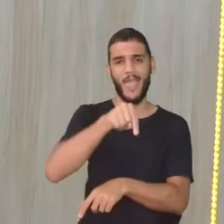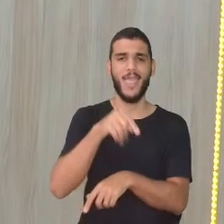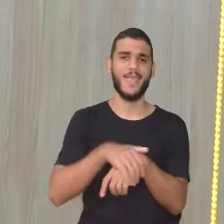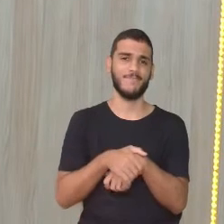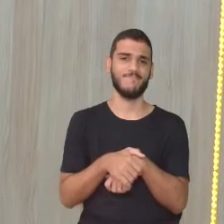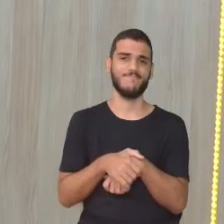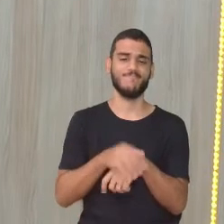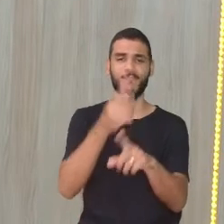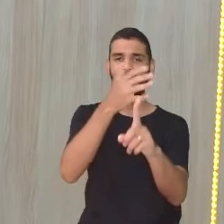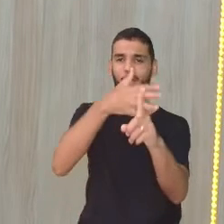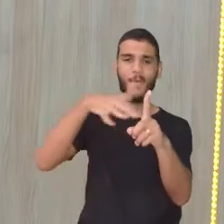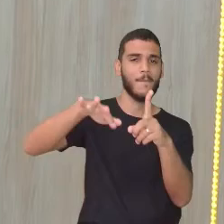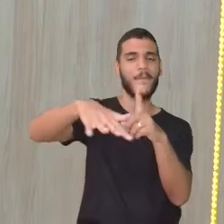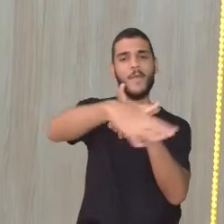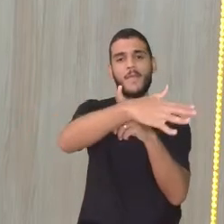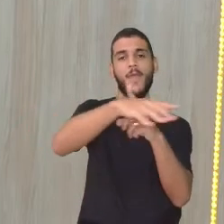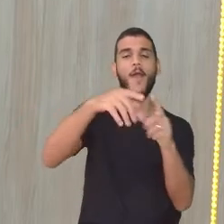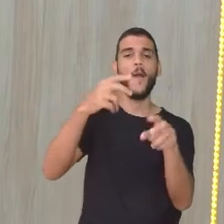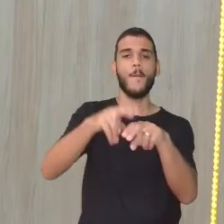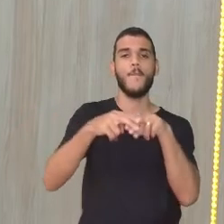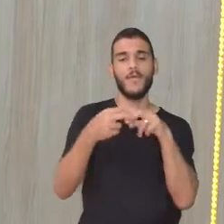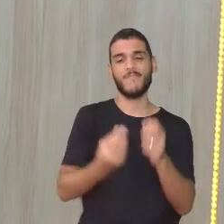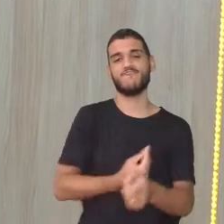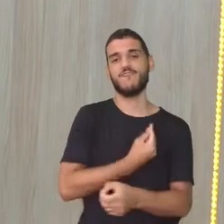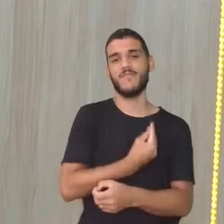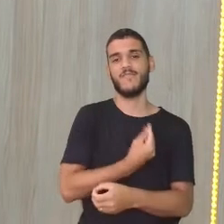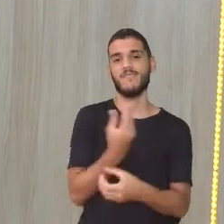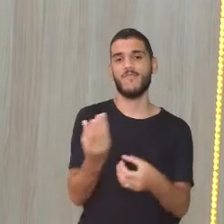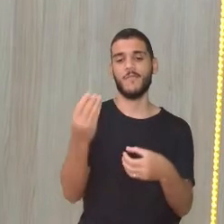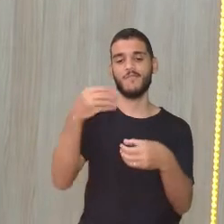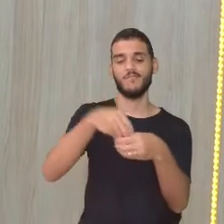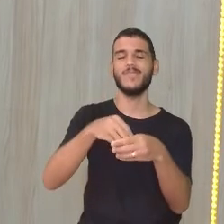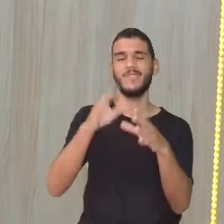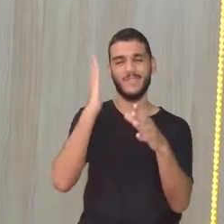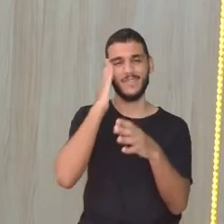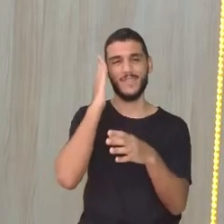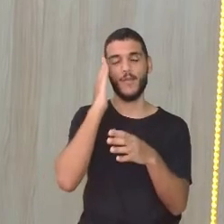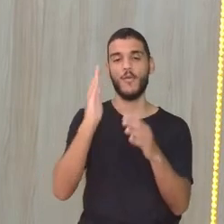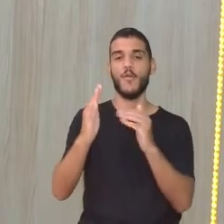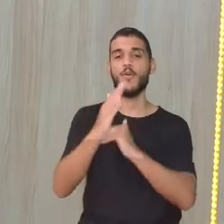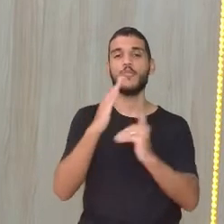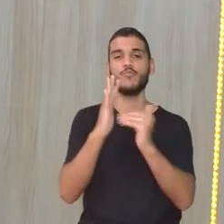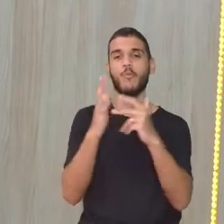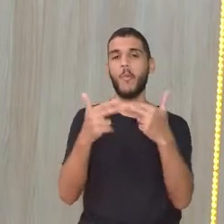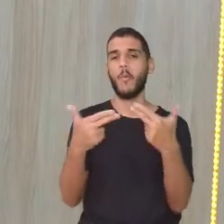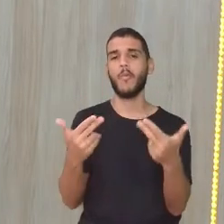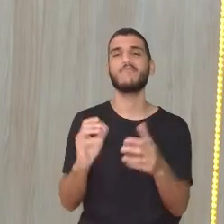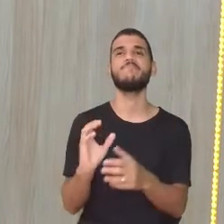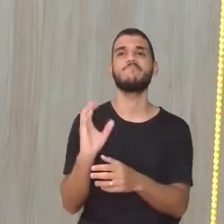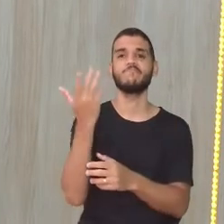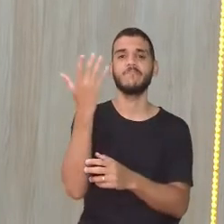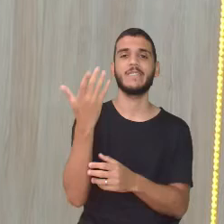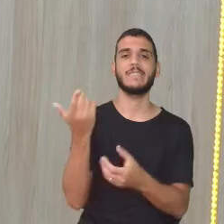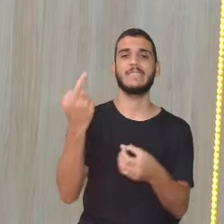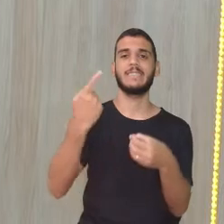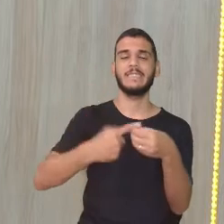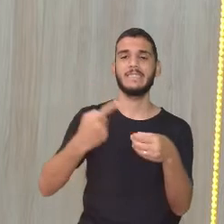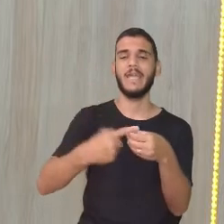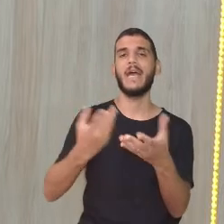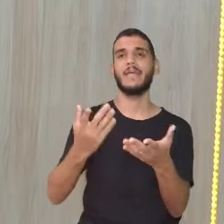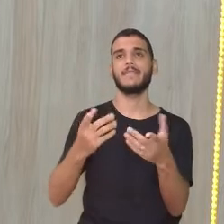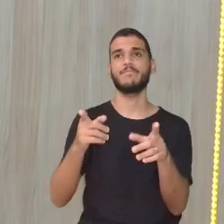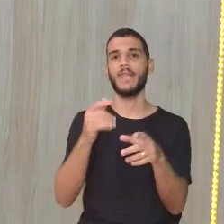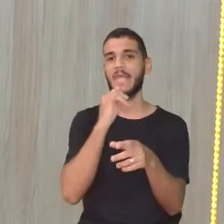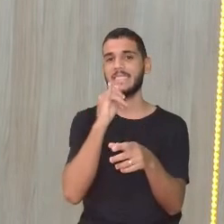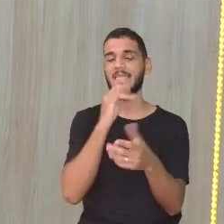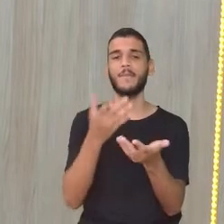fazemos parte desse ambiente, tá certo? Então, tudo que acontece nas cidades. Esse negócio do trânsito, do barulho,